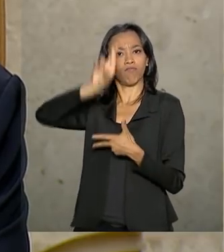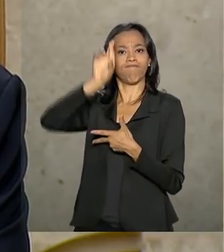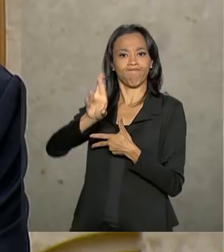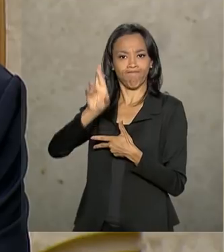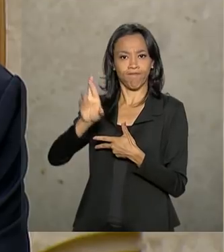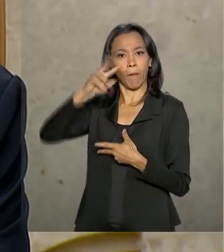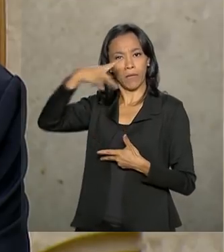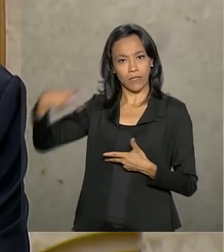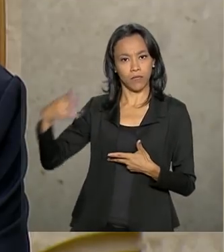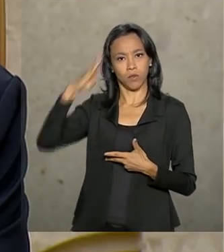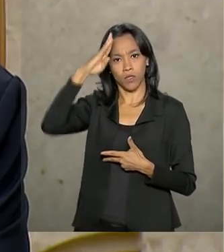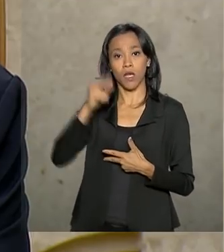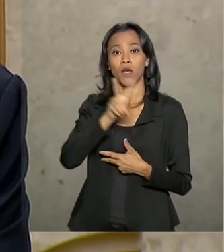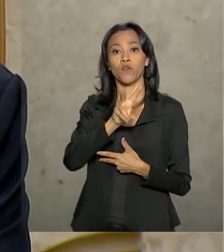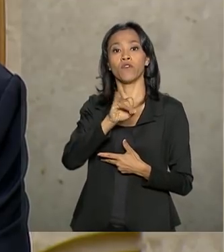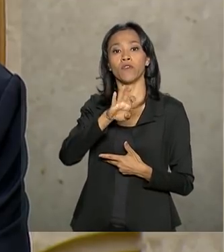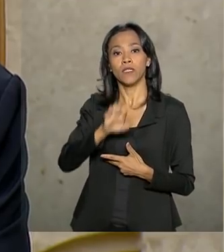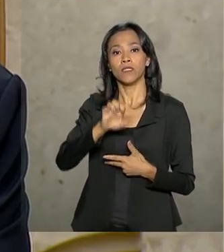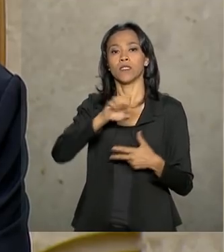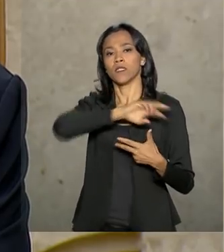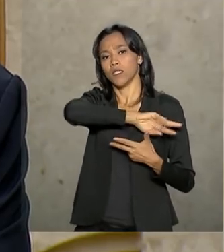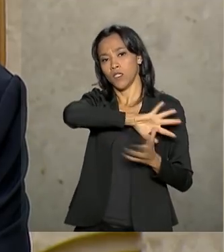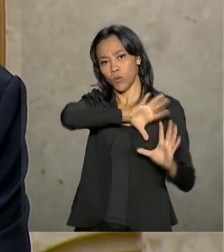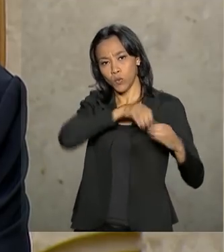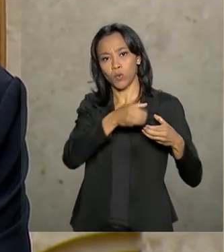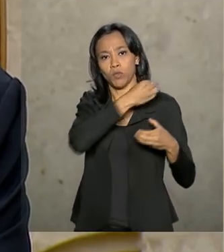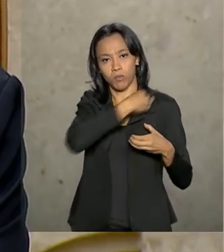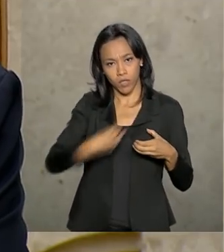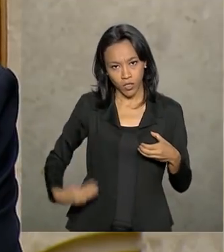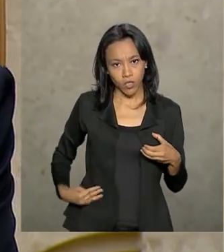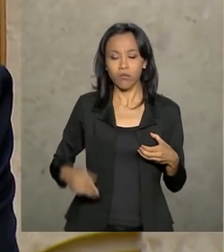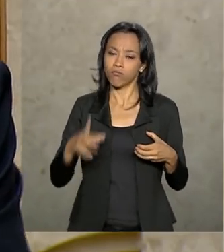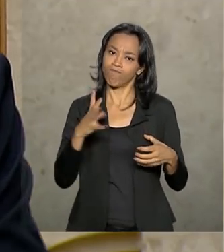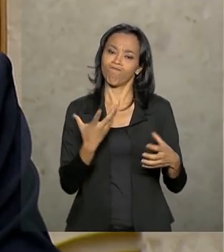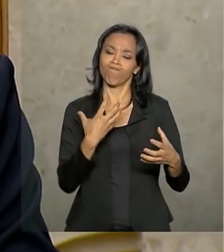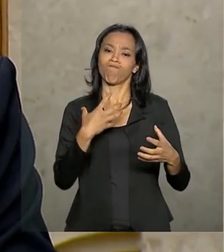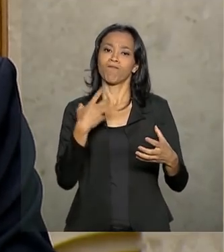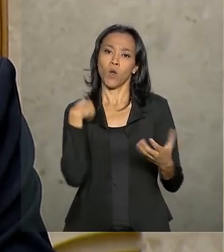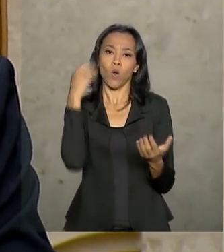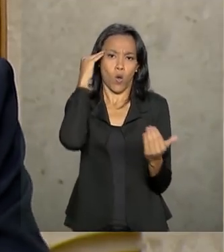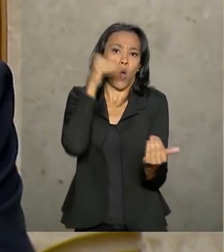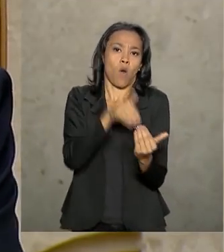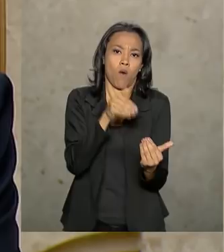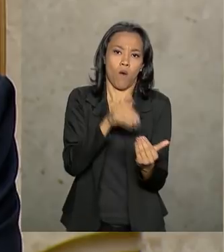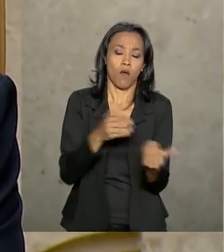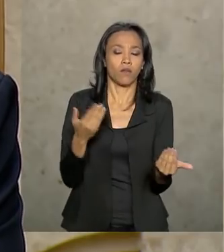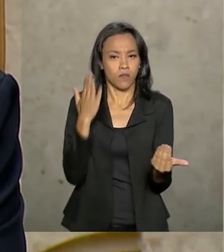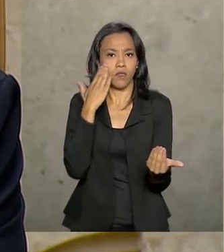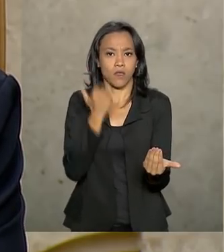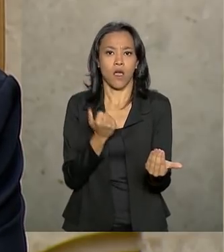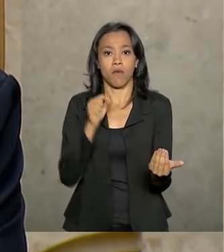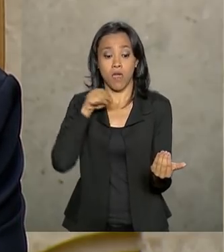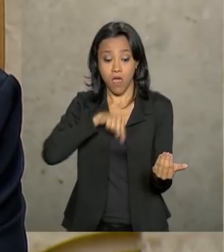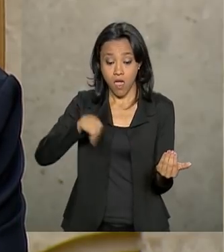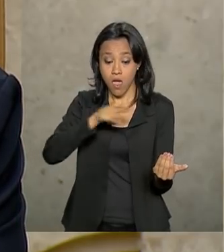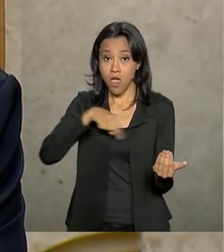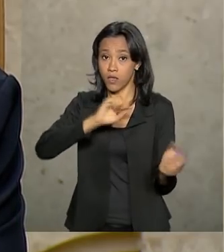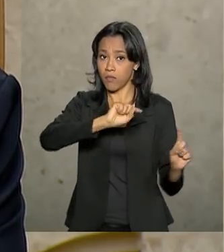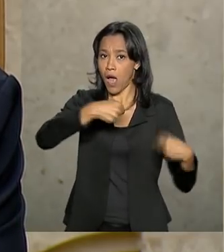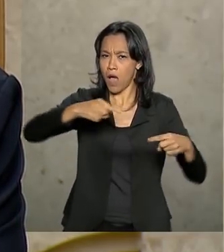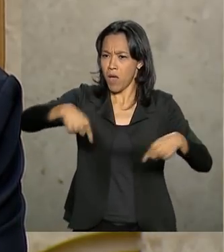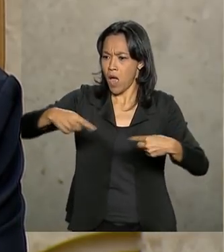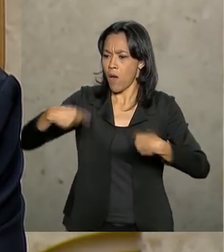vice-presidente e seus ministros Comunga desse sentimento E sente que esses desafios só serão